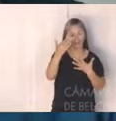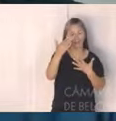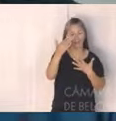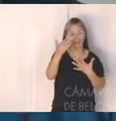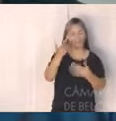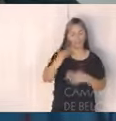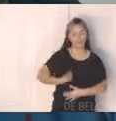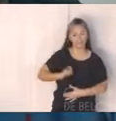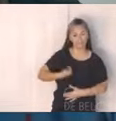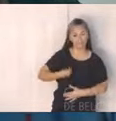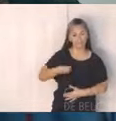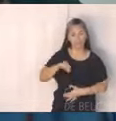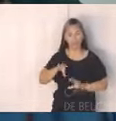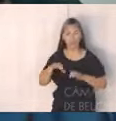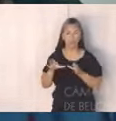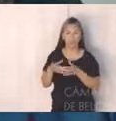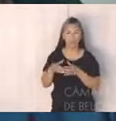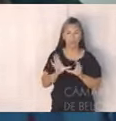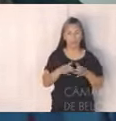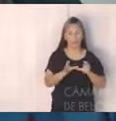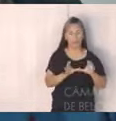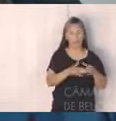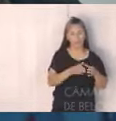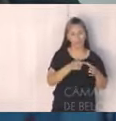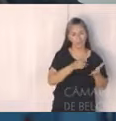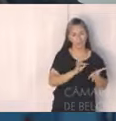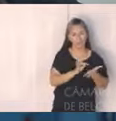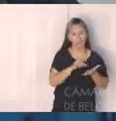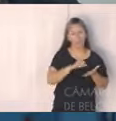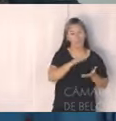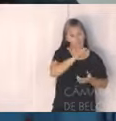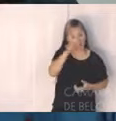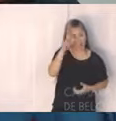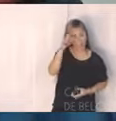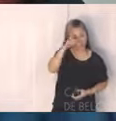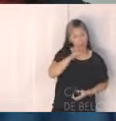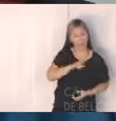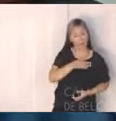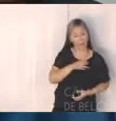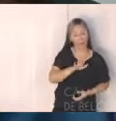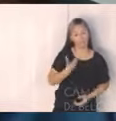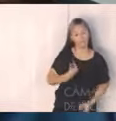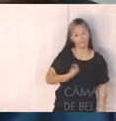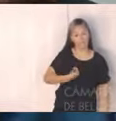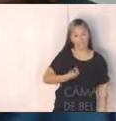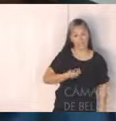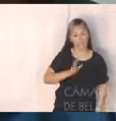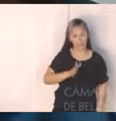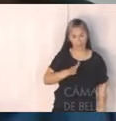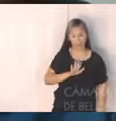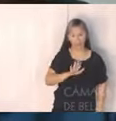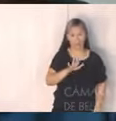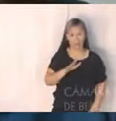autarquia, de empresas, da prefeitura, toda a equipe técnica da prefeitura de Belo Horizonte, que se faz presente aqui hoje conosco. Dando